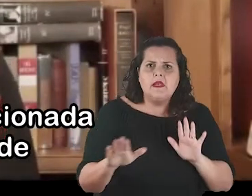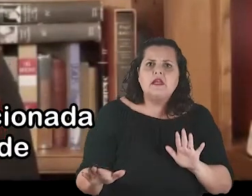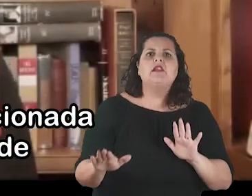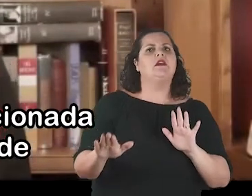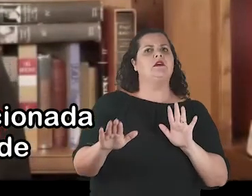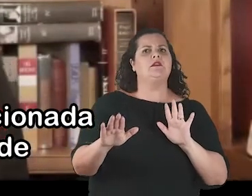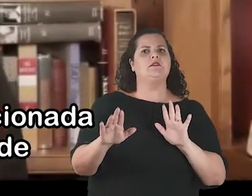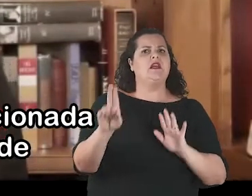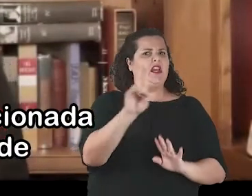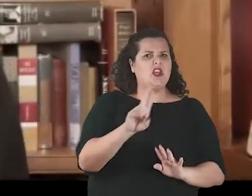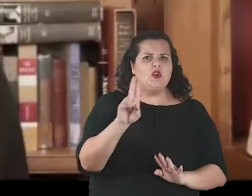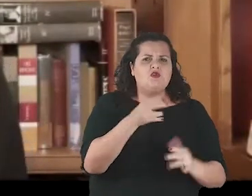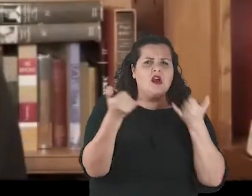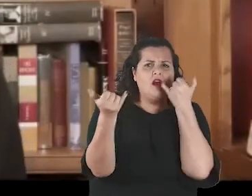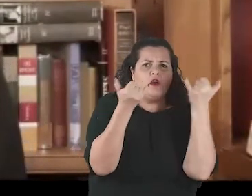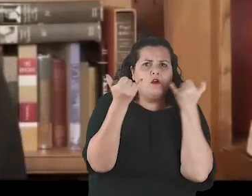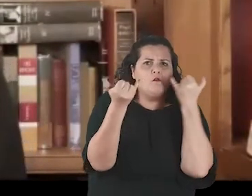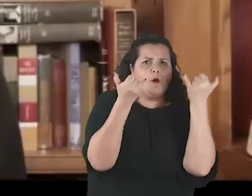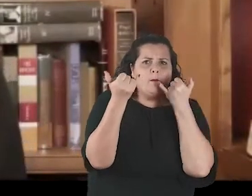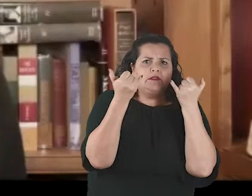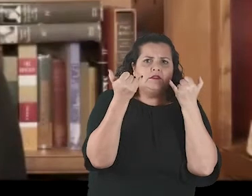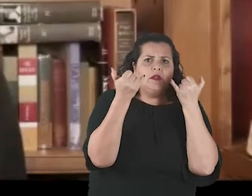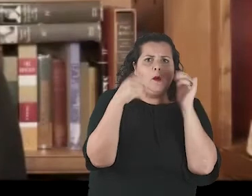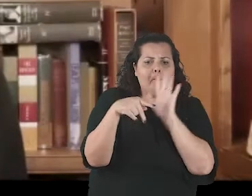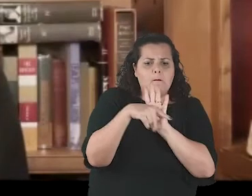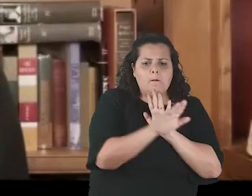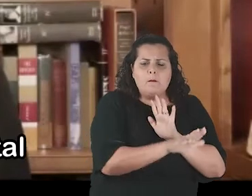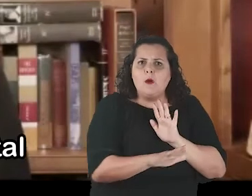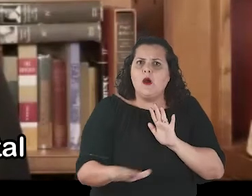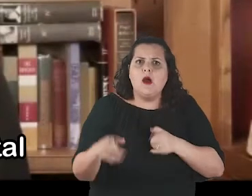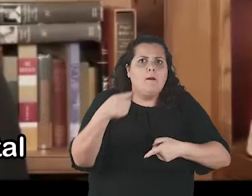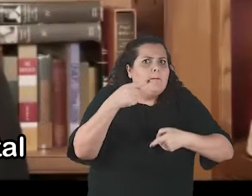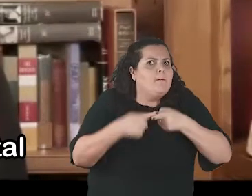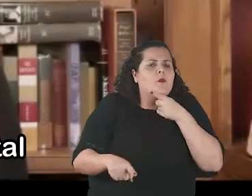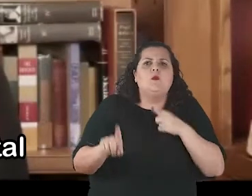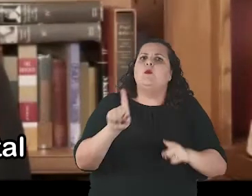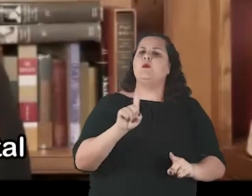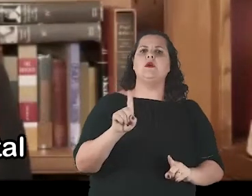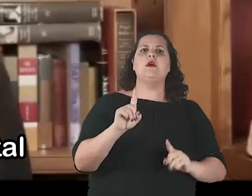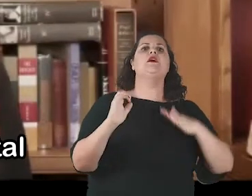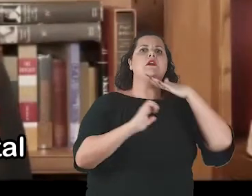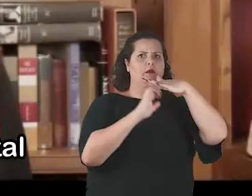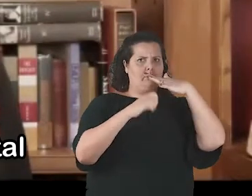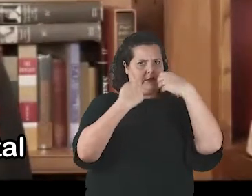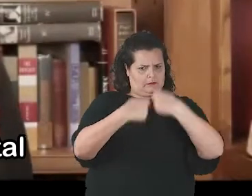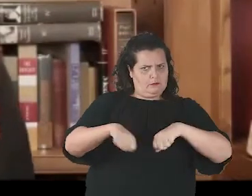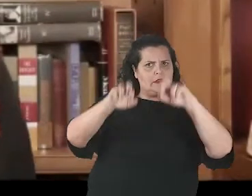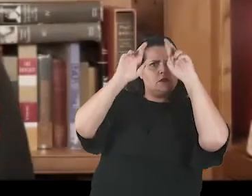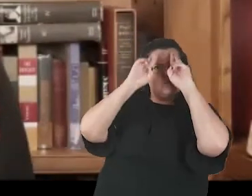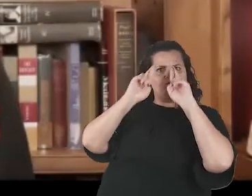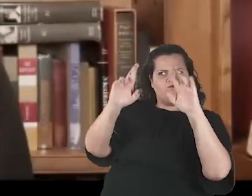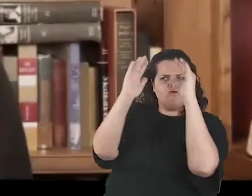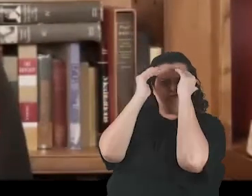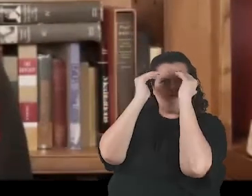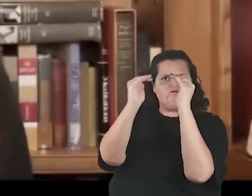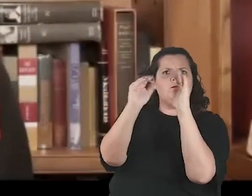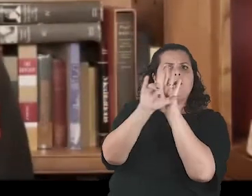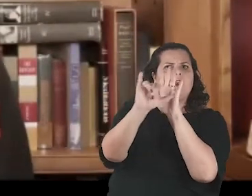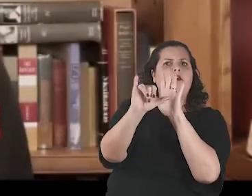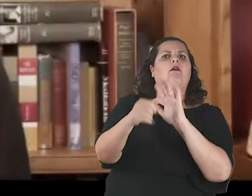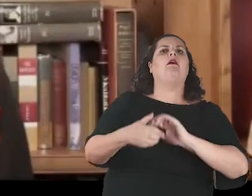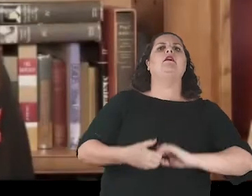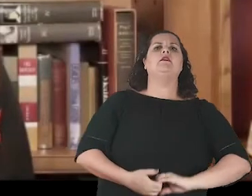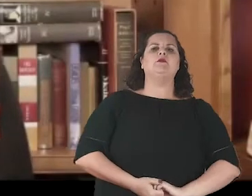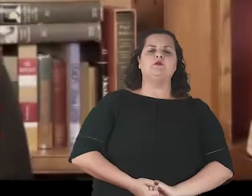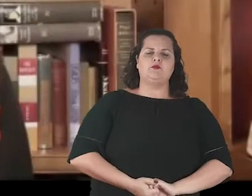direcionada para crianças de qualquer idade para fins comerciais, com base em um registro digital de